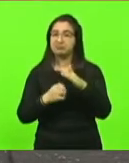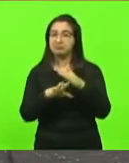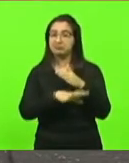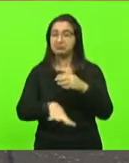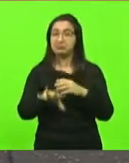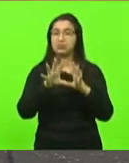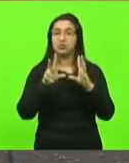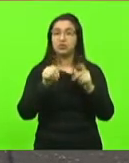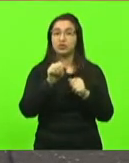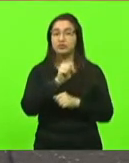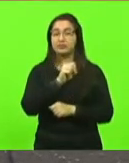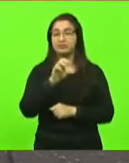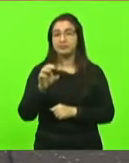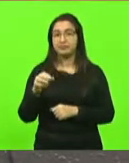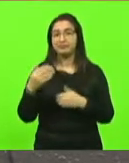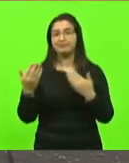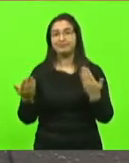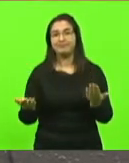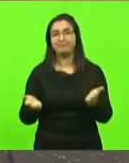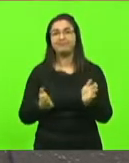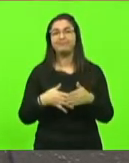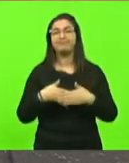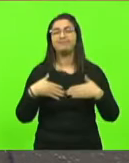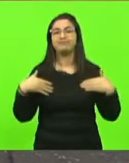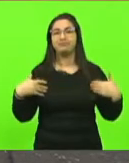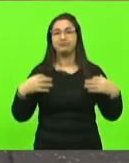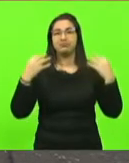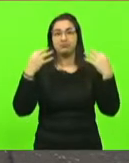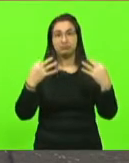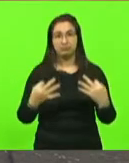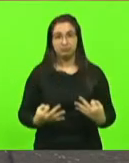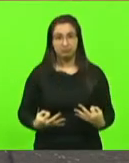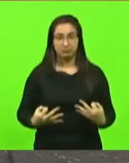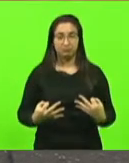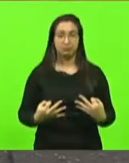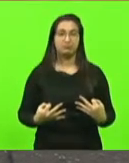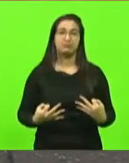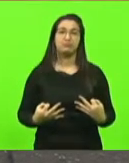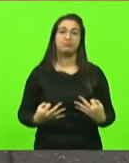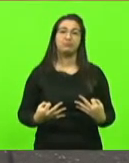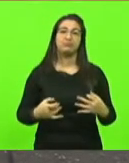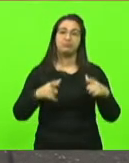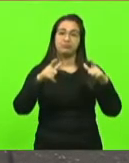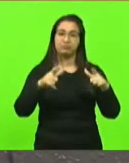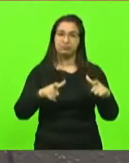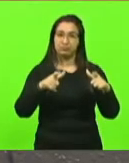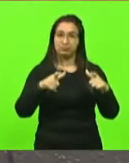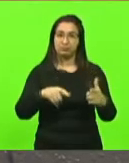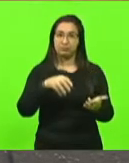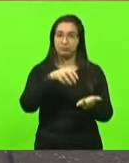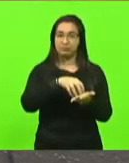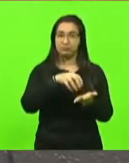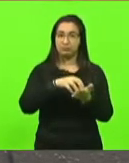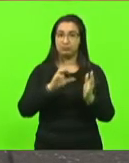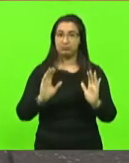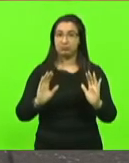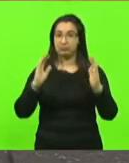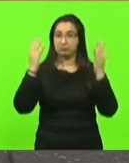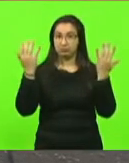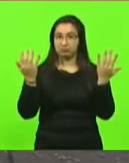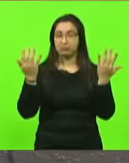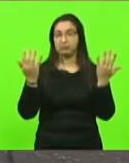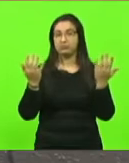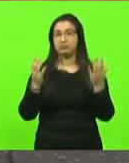catarinenses. Por isso, essa homenagem justa que denomina o Centro de Eventos de Balneário Camboriú, Júlio Tedesco.